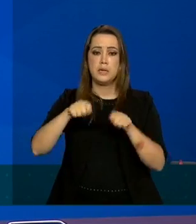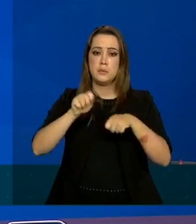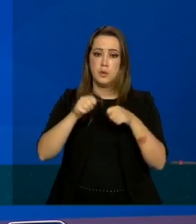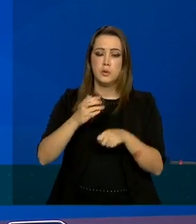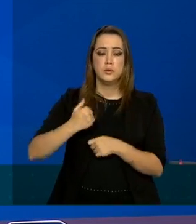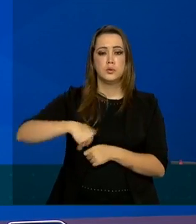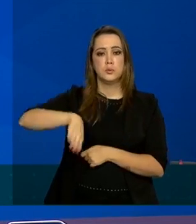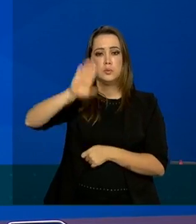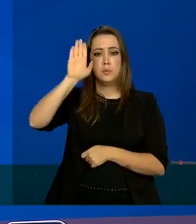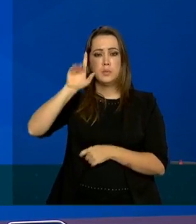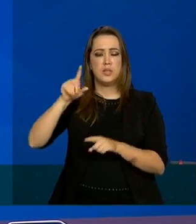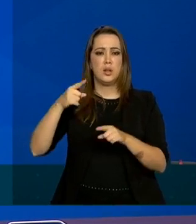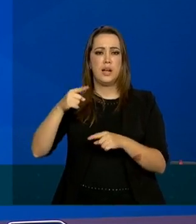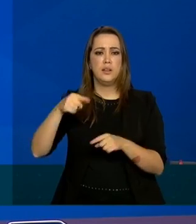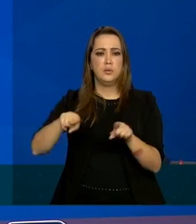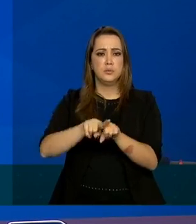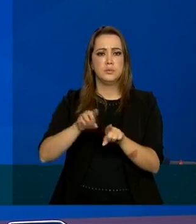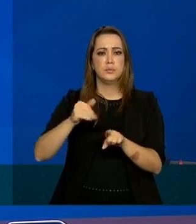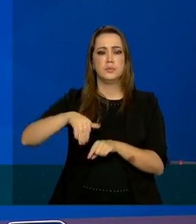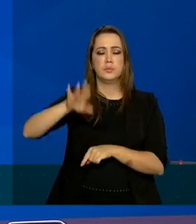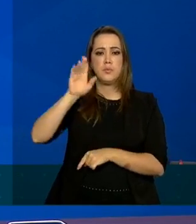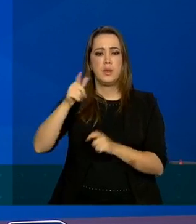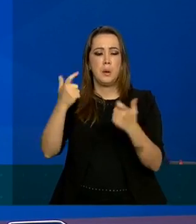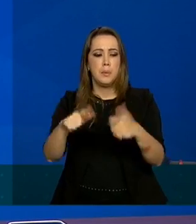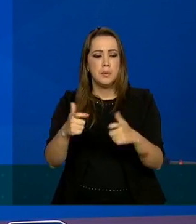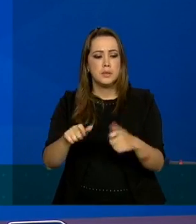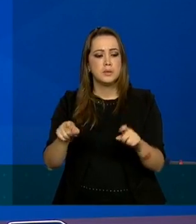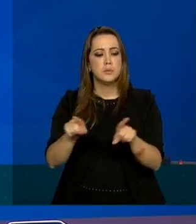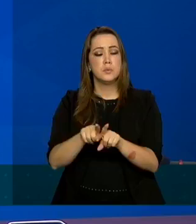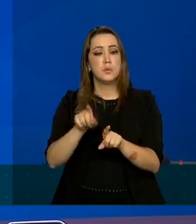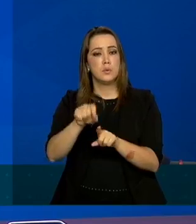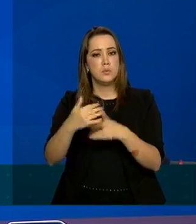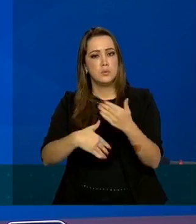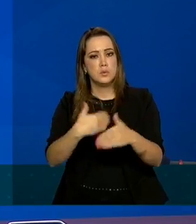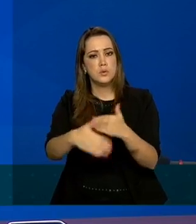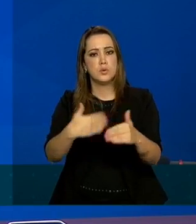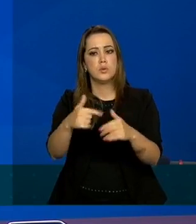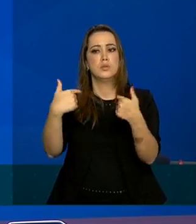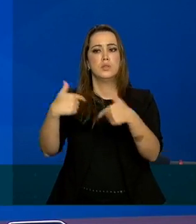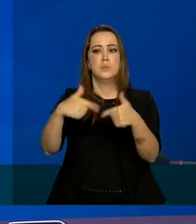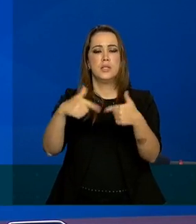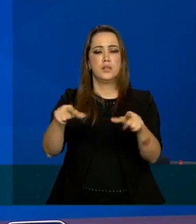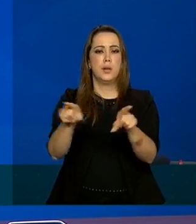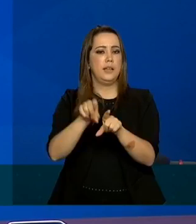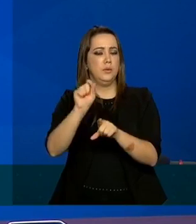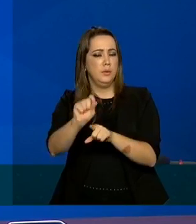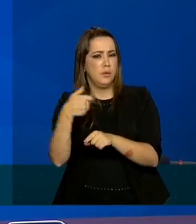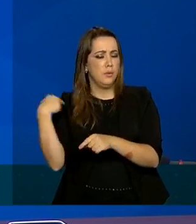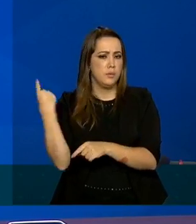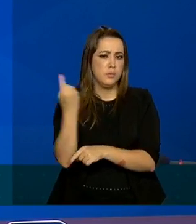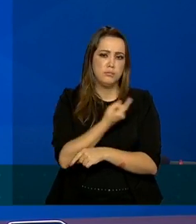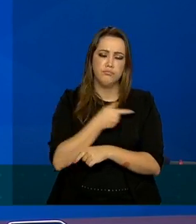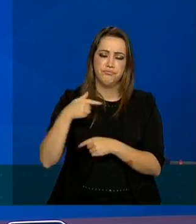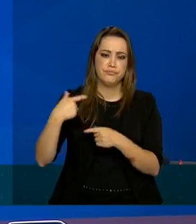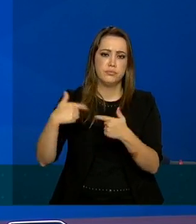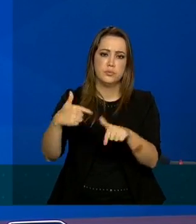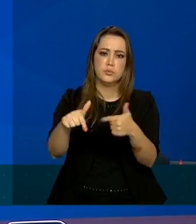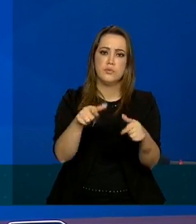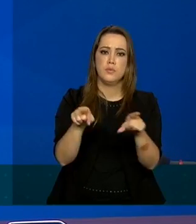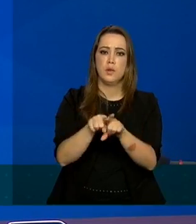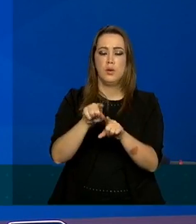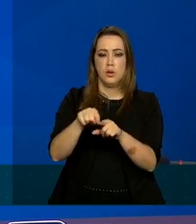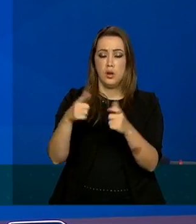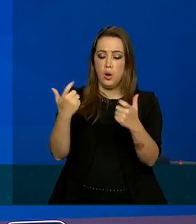ficar mais disponíveis para continuar o seu trabalho direcionando então as amostras que provém do